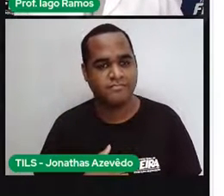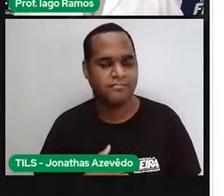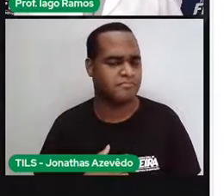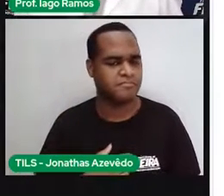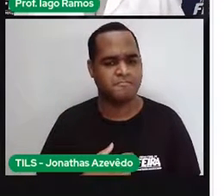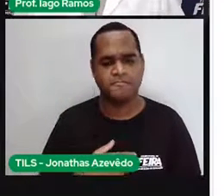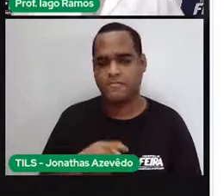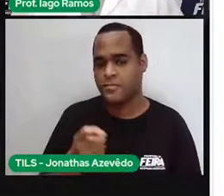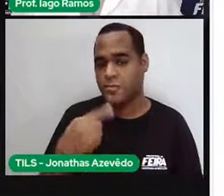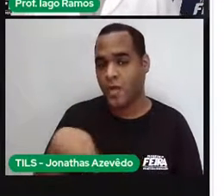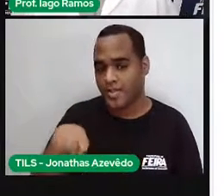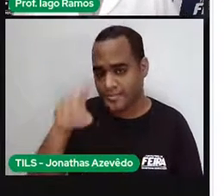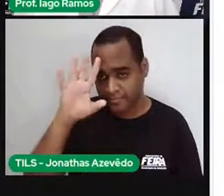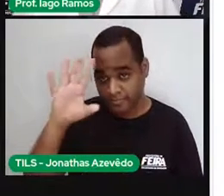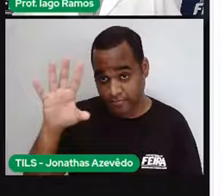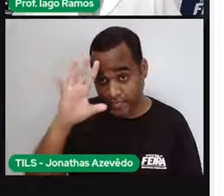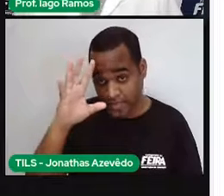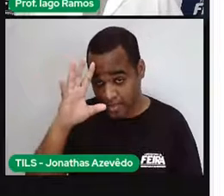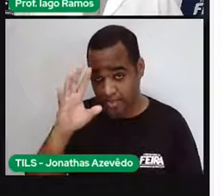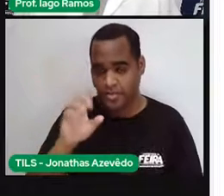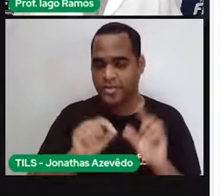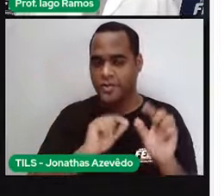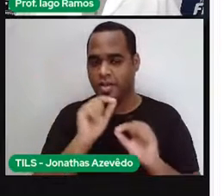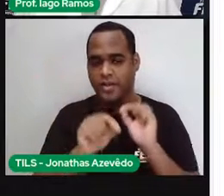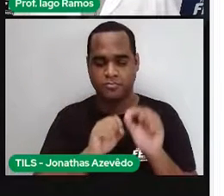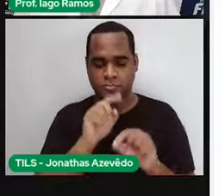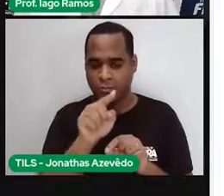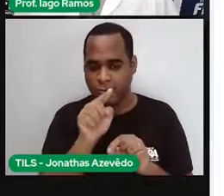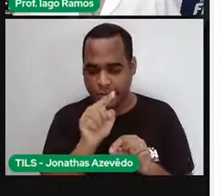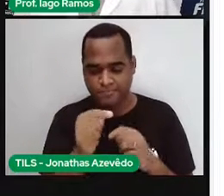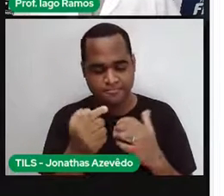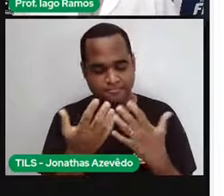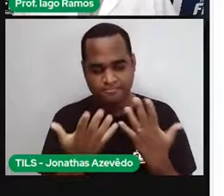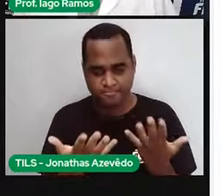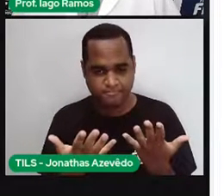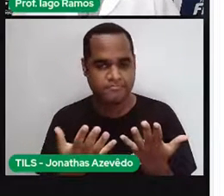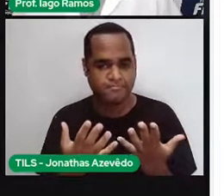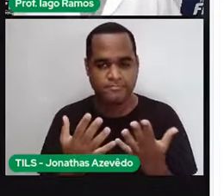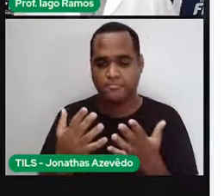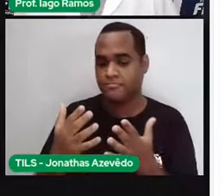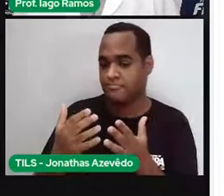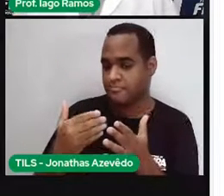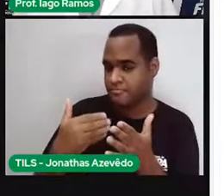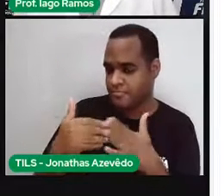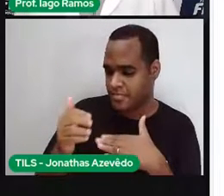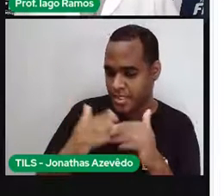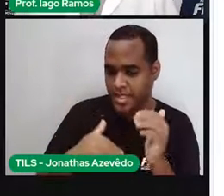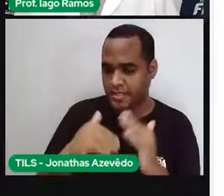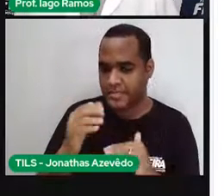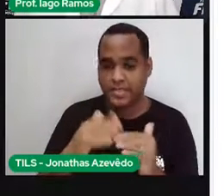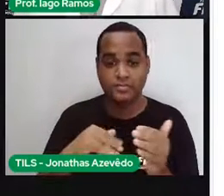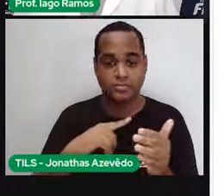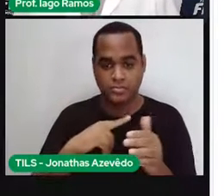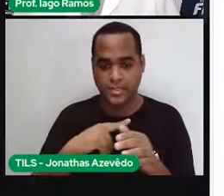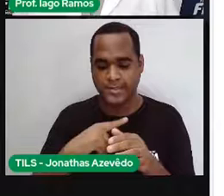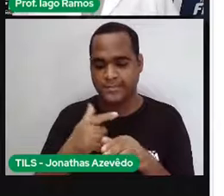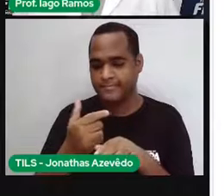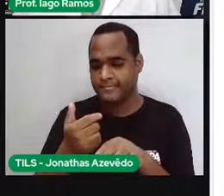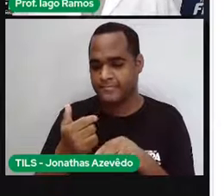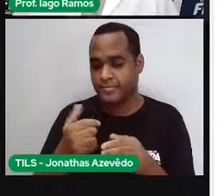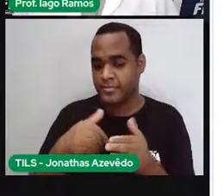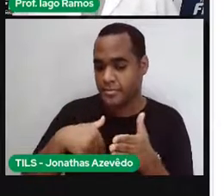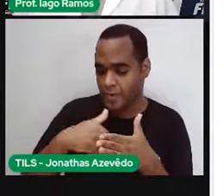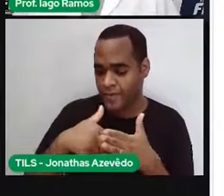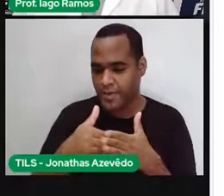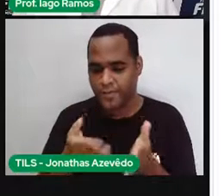Vamos imaginar que você é um jogador, né, ou uma jogadora de futebol, e